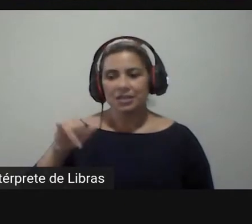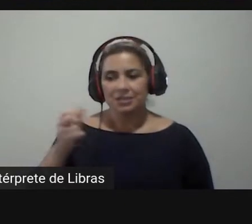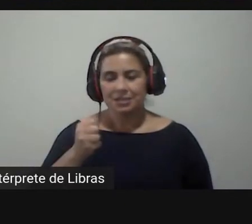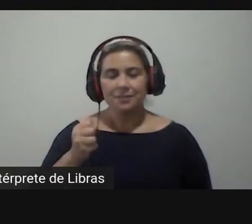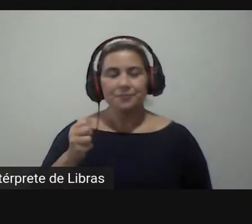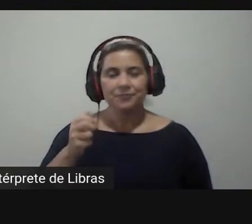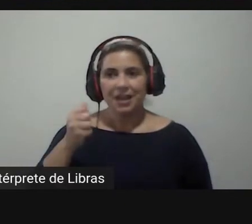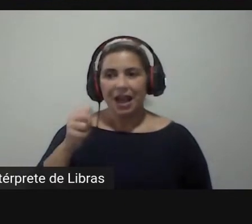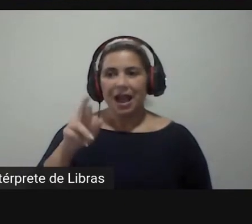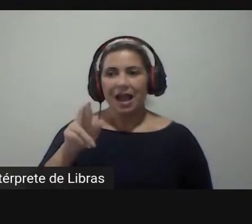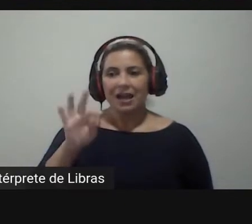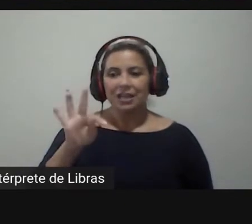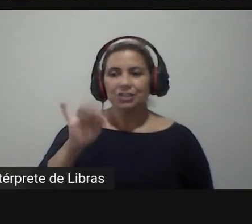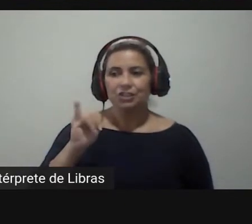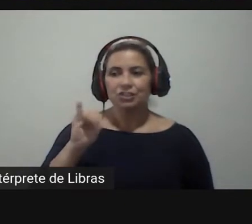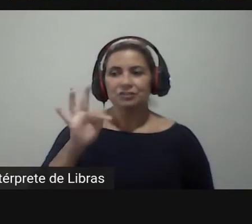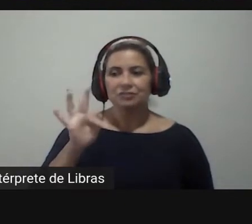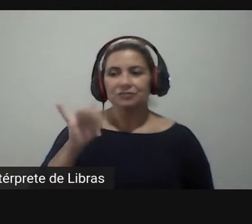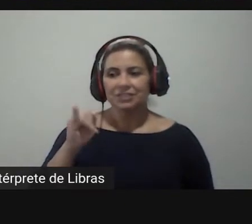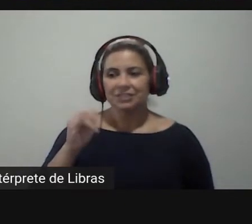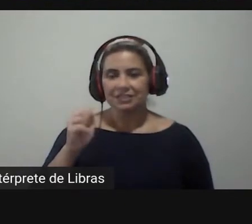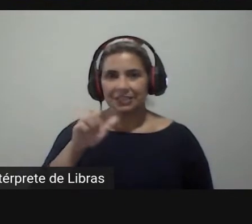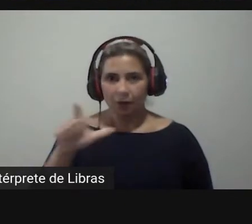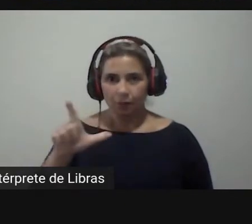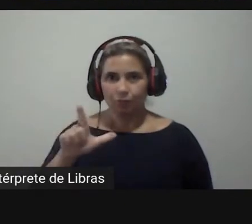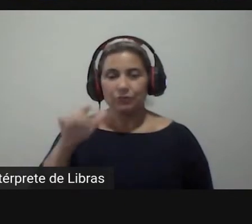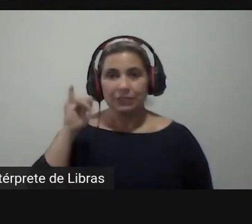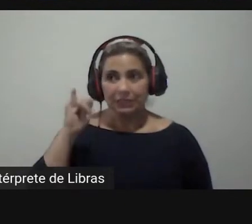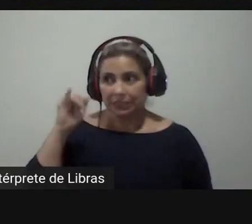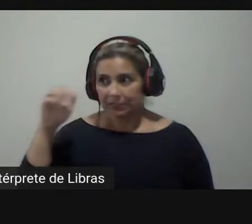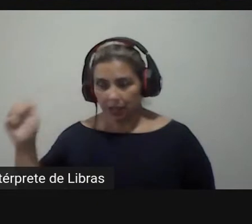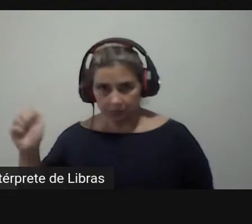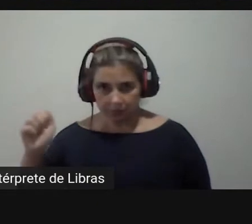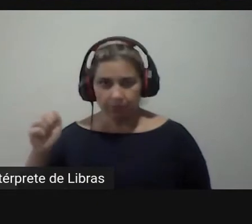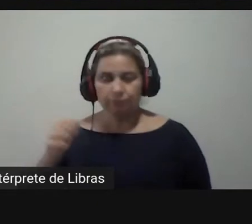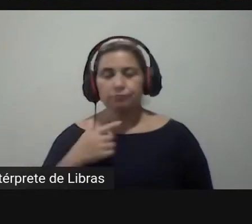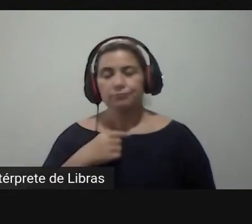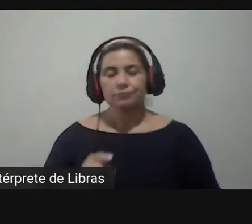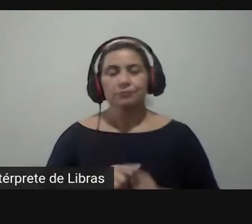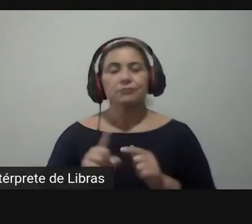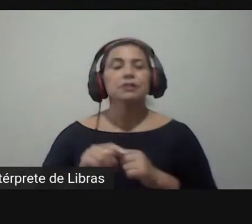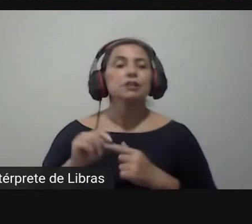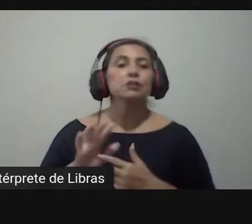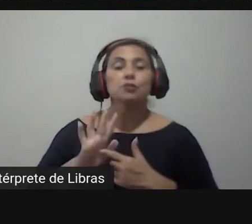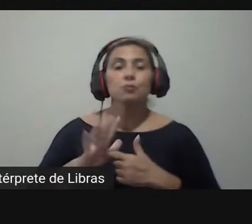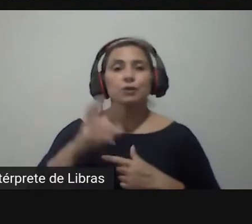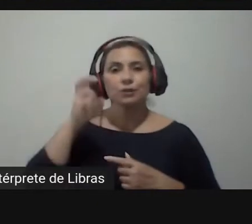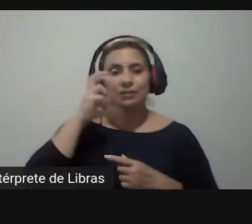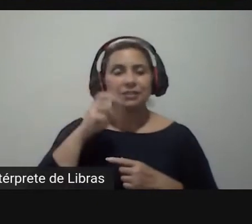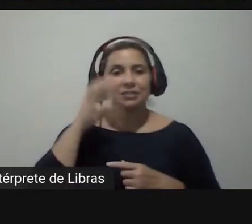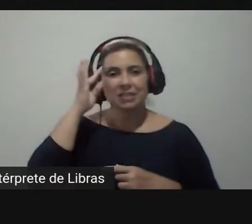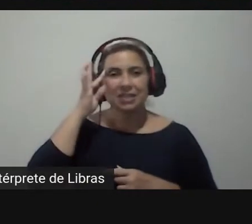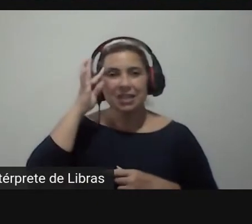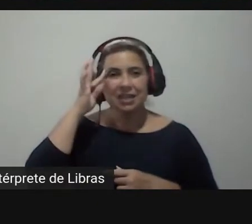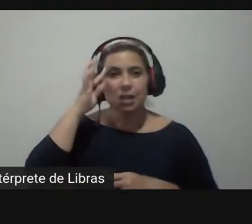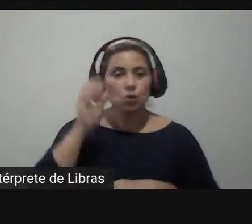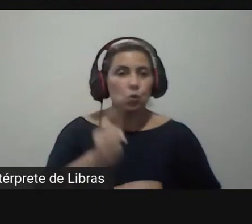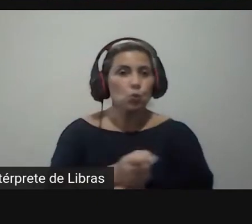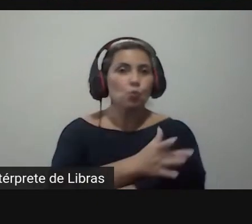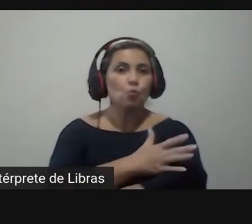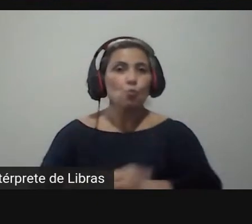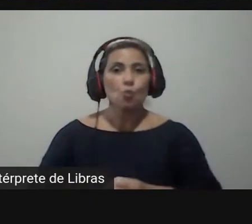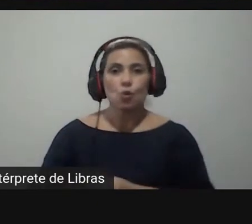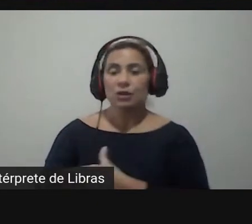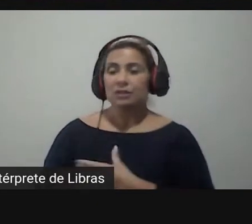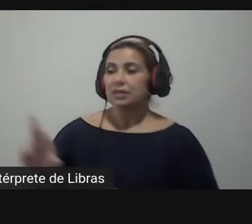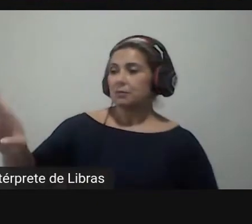conseguirmos descobrir o que são emoções até hoje as teorias como eu falei as teorias de emoções elas são teorias de respostas